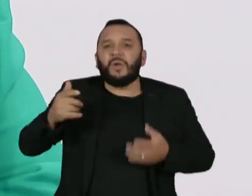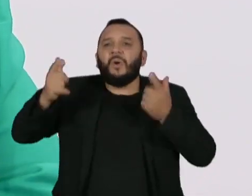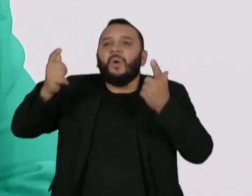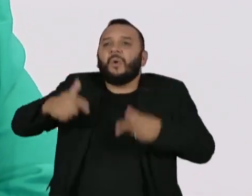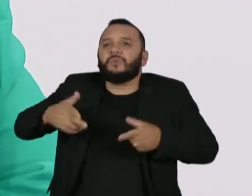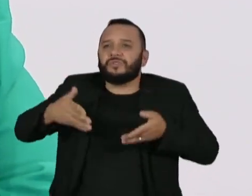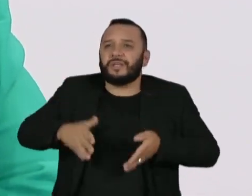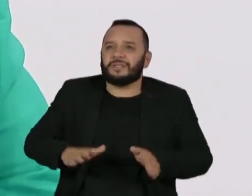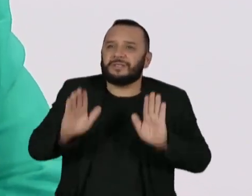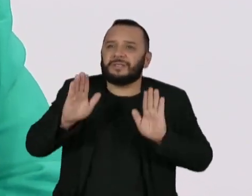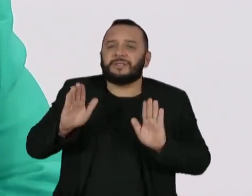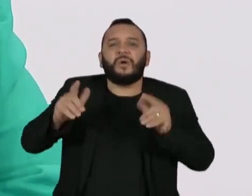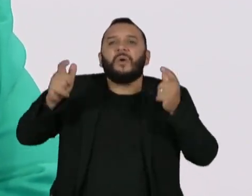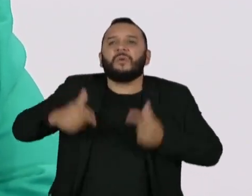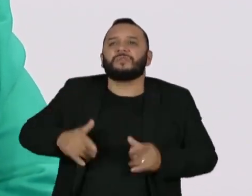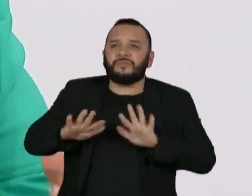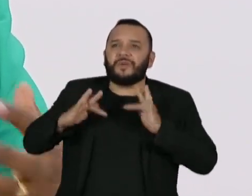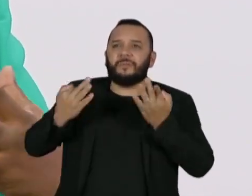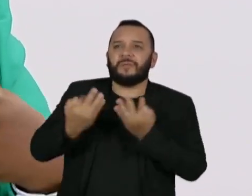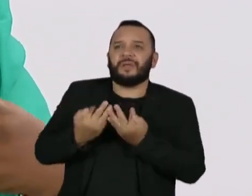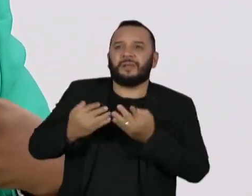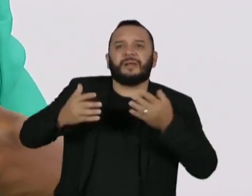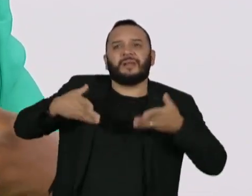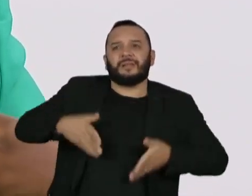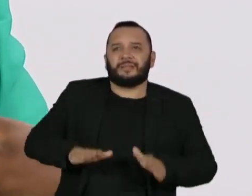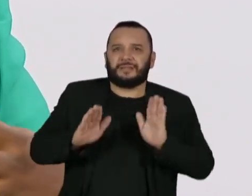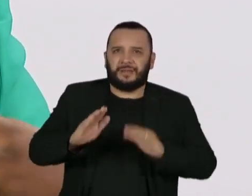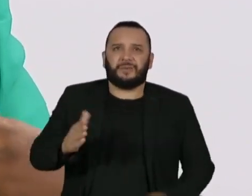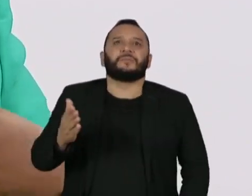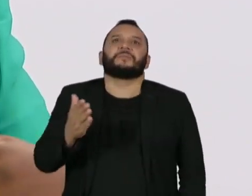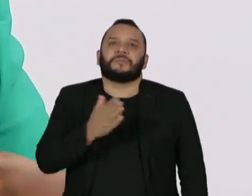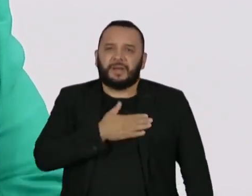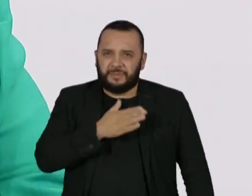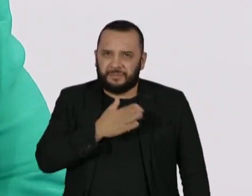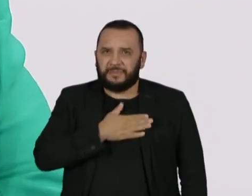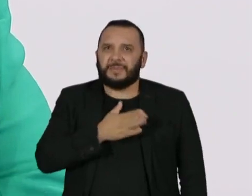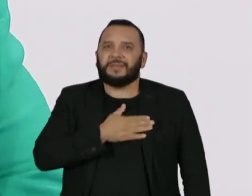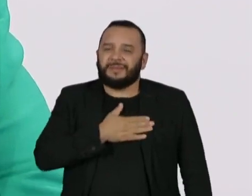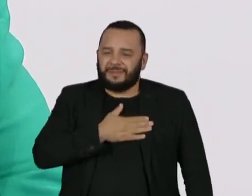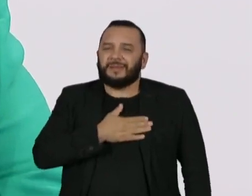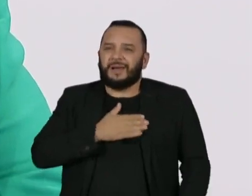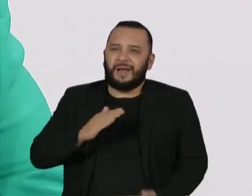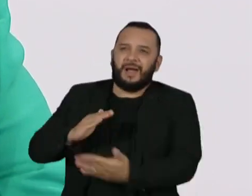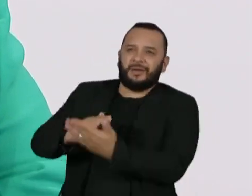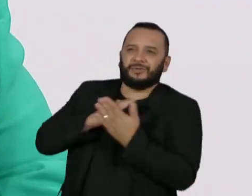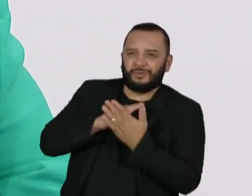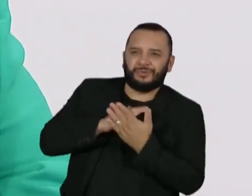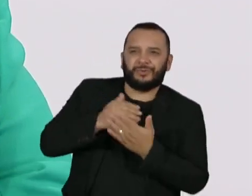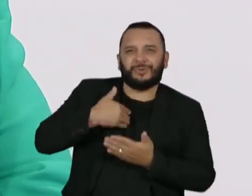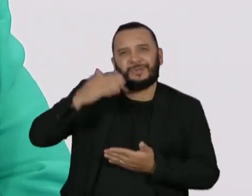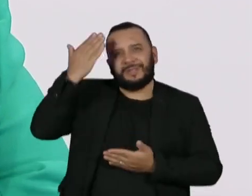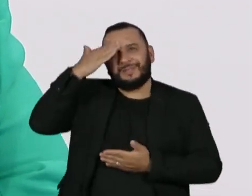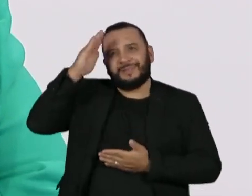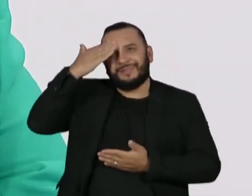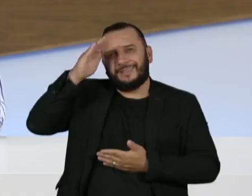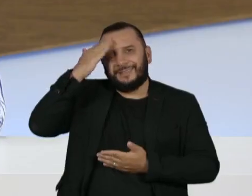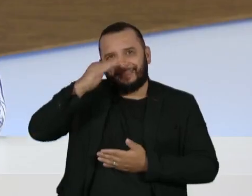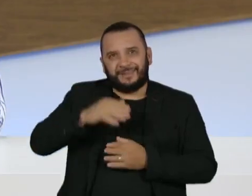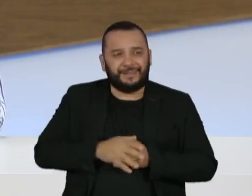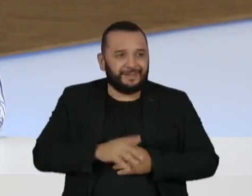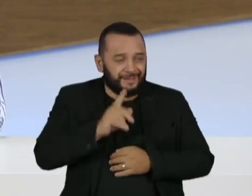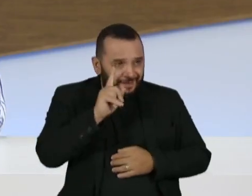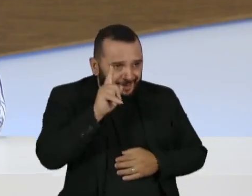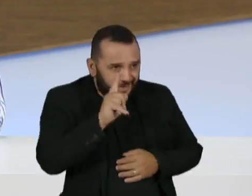de onde vieram os meus. Isso, para mim, me preencheu uma lacuna enorme. Deu Angola,